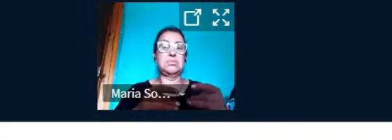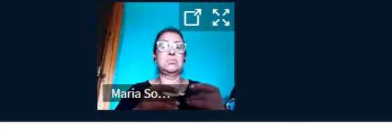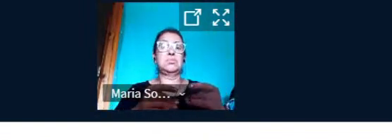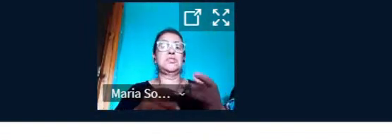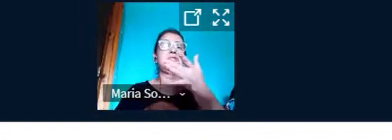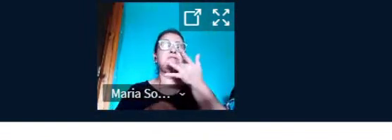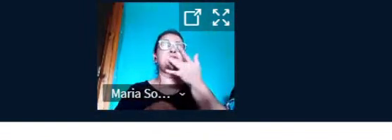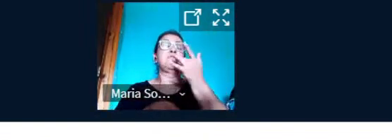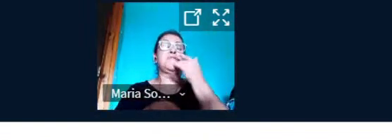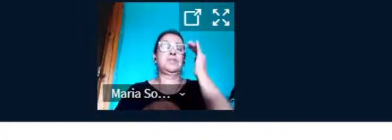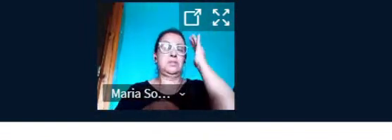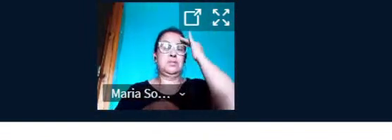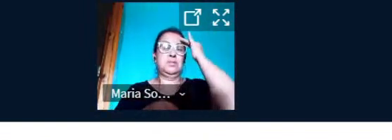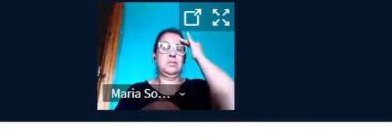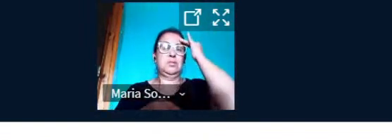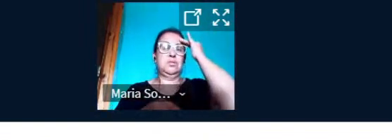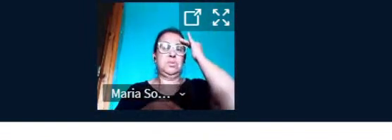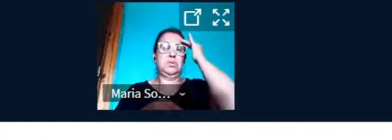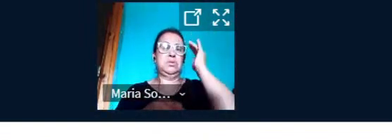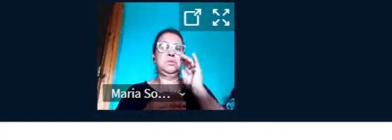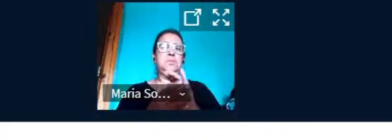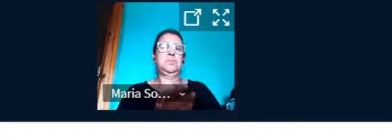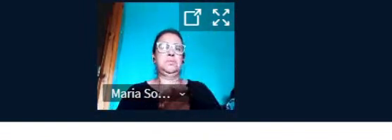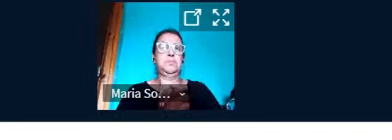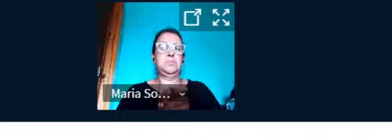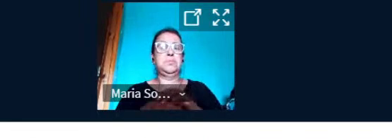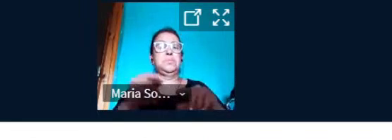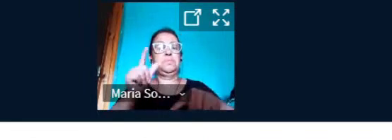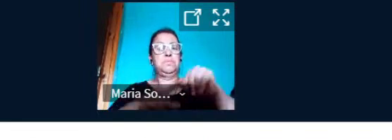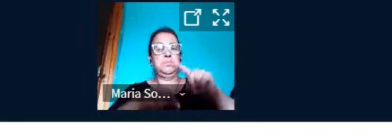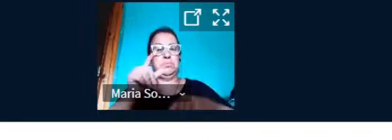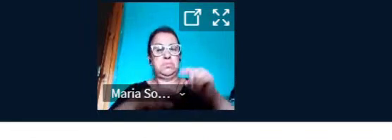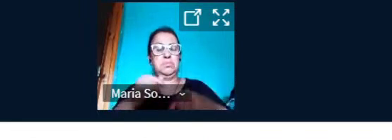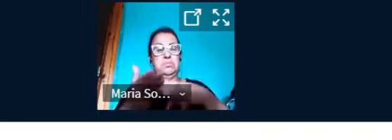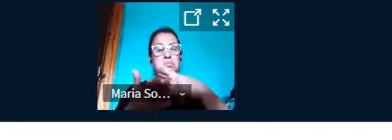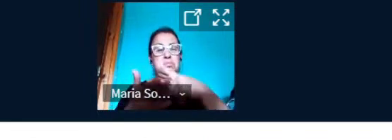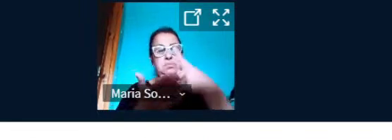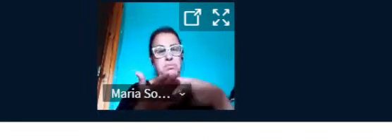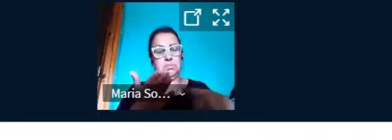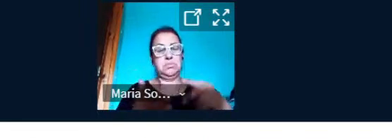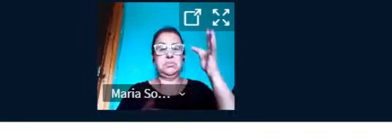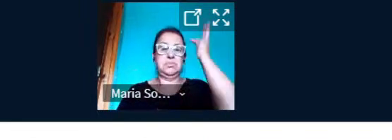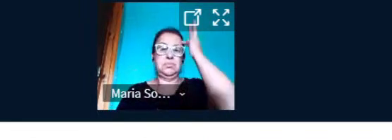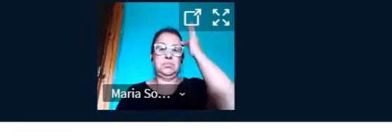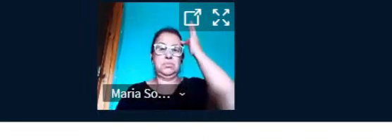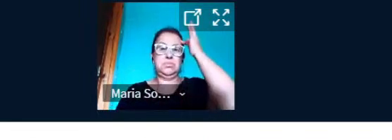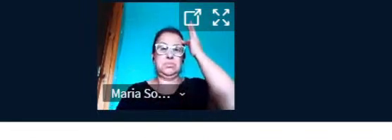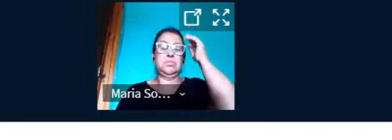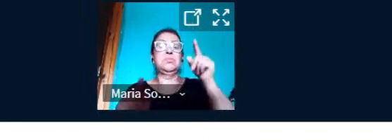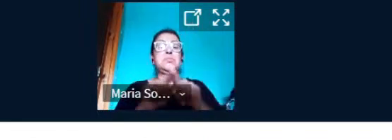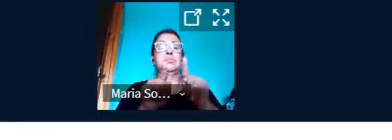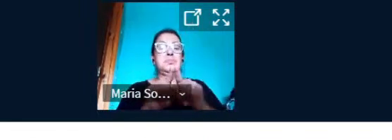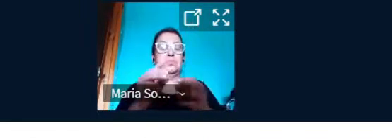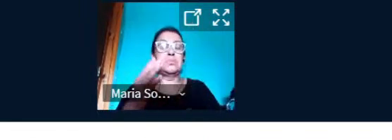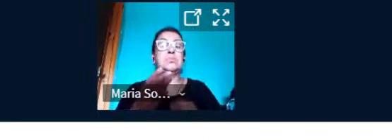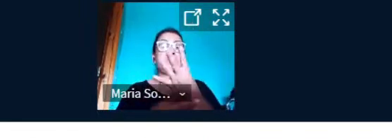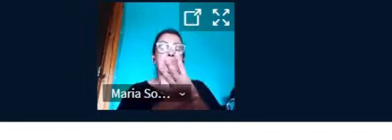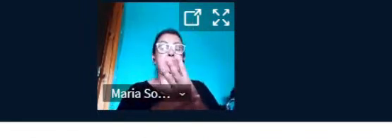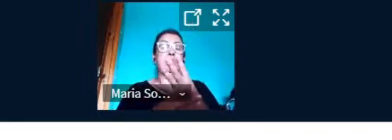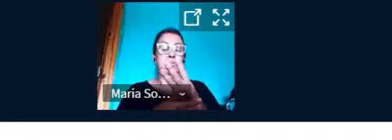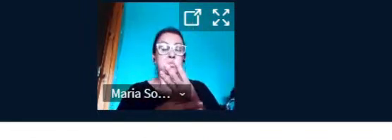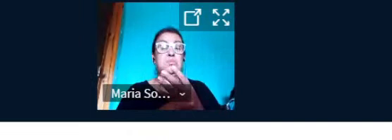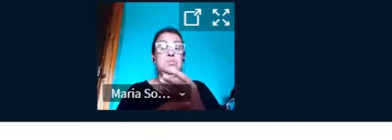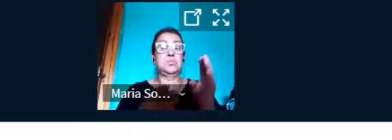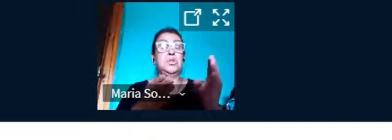PAC e desenho técnico. Nós também criamos tutoriais de instalação e tutoriais de eventuais problemas